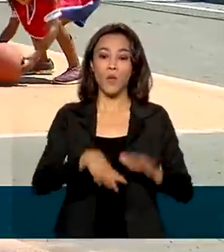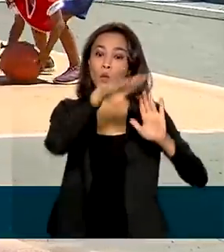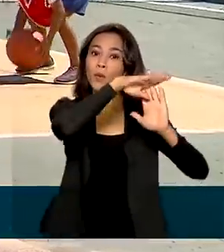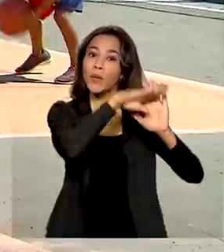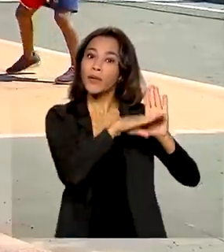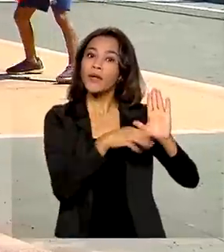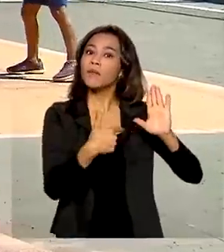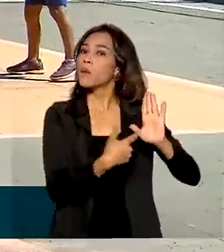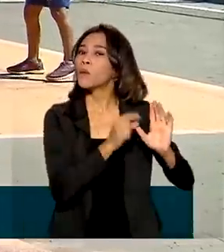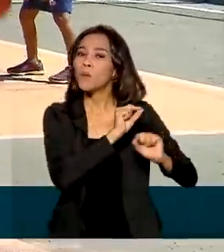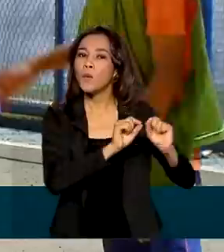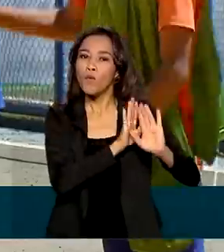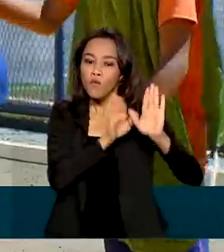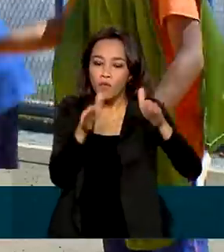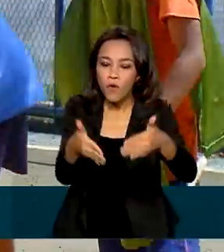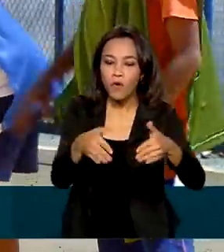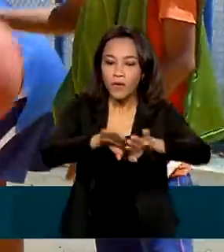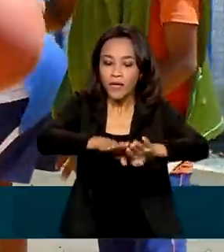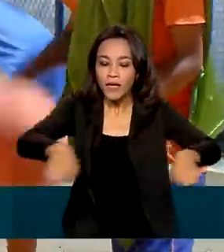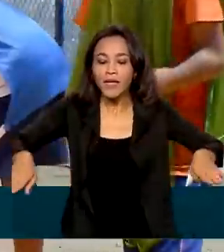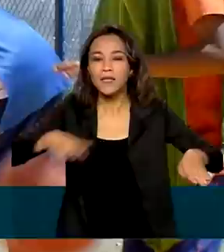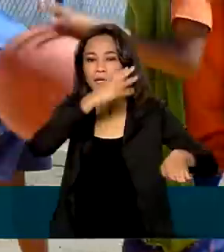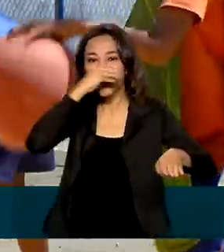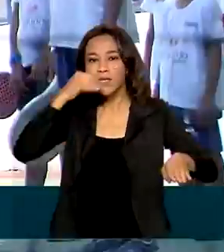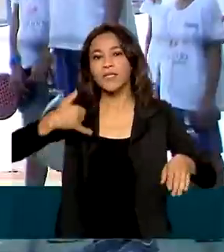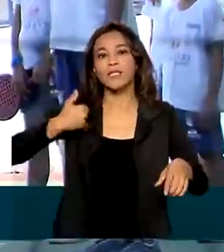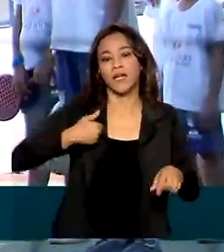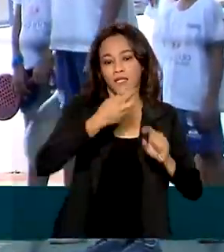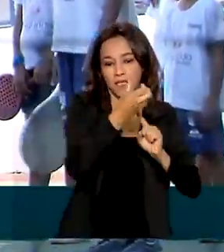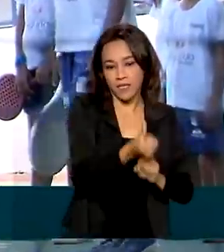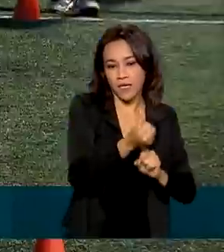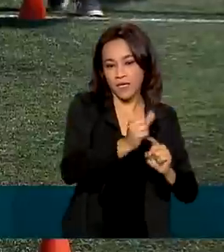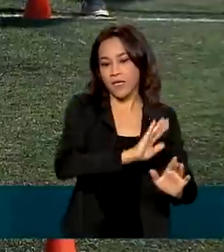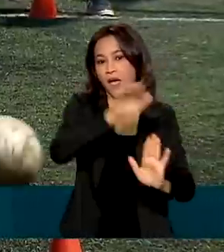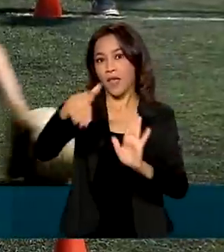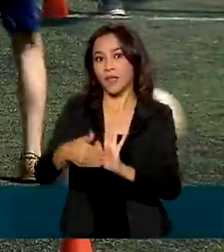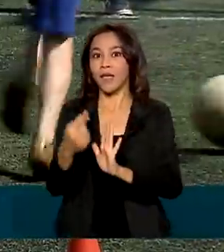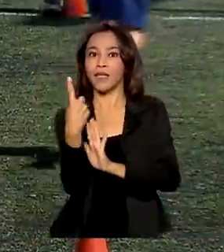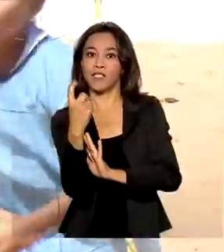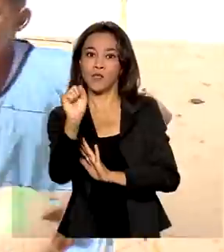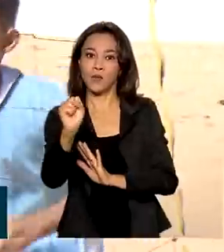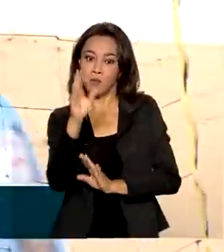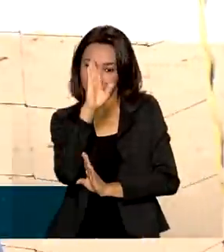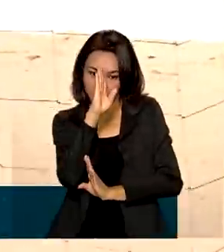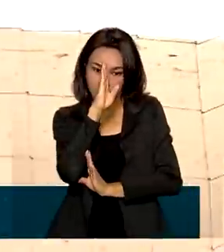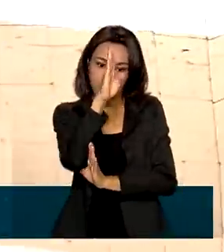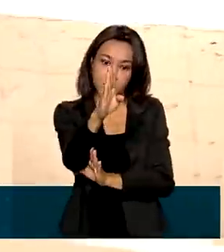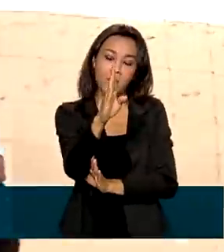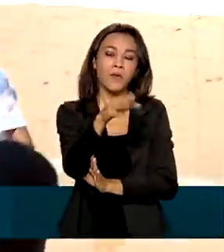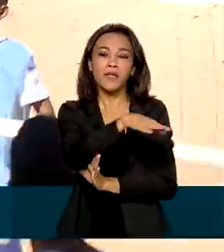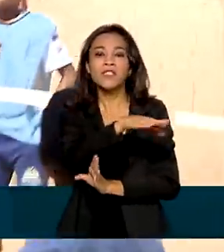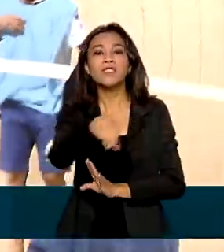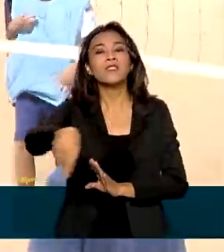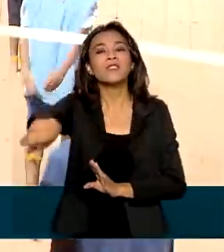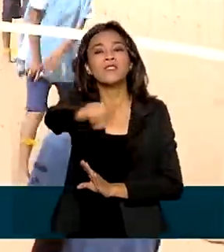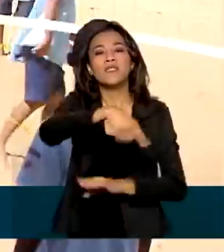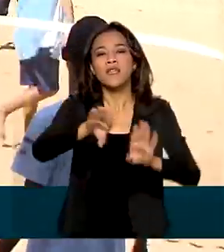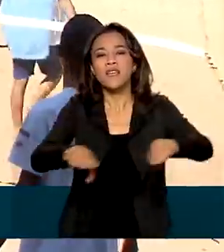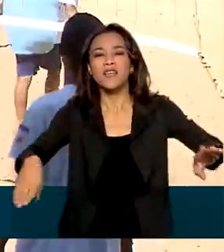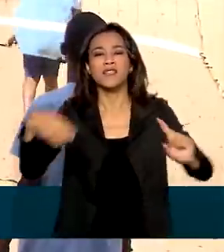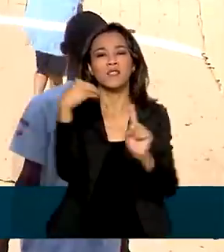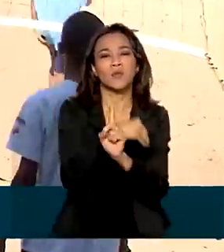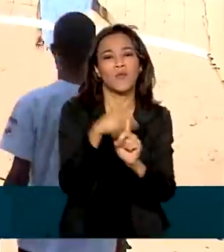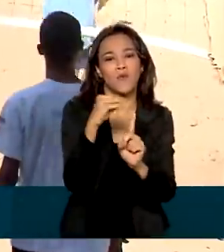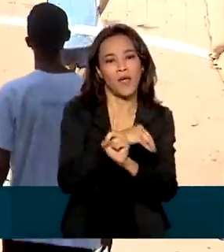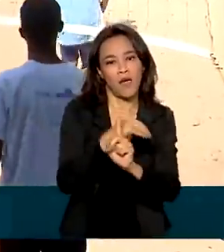direcionado a crianças e adolescentes de 6 a 18 anos, principalmente em situação de vulnerabilidade